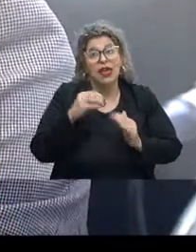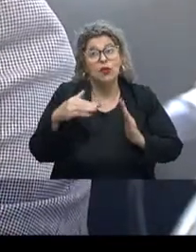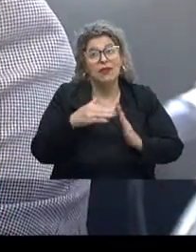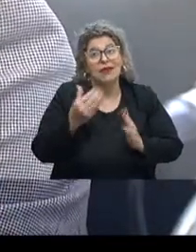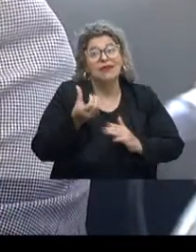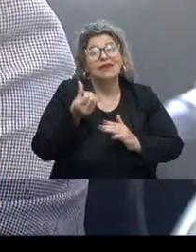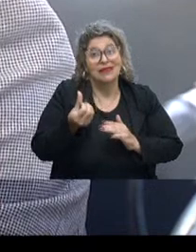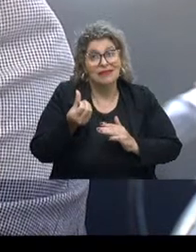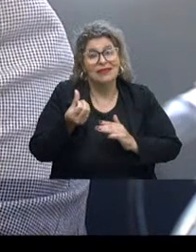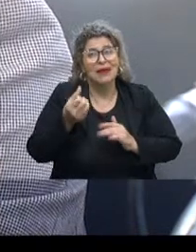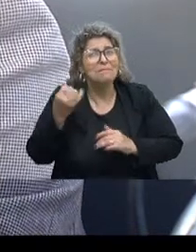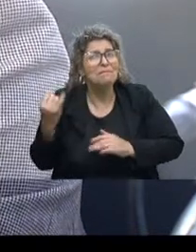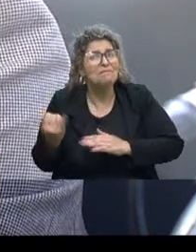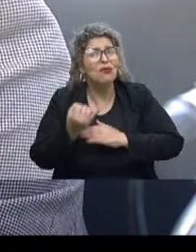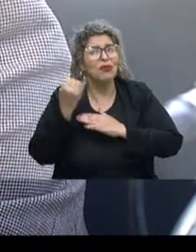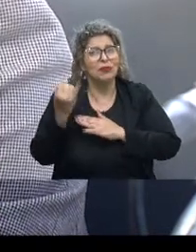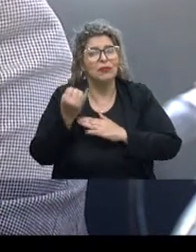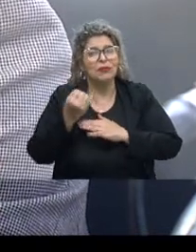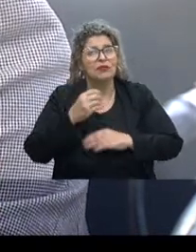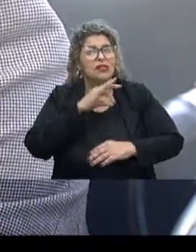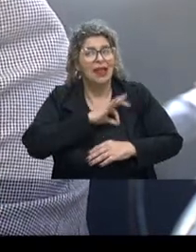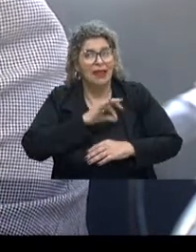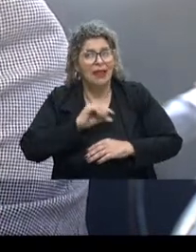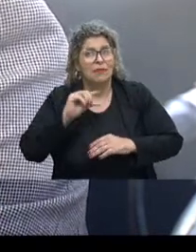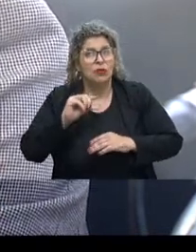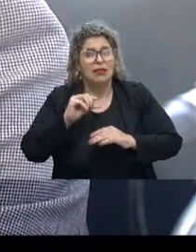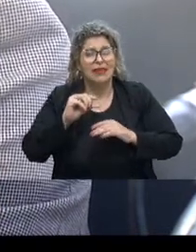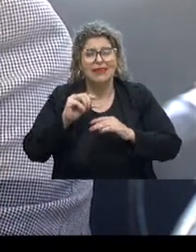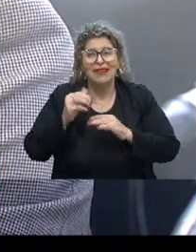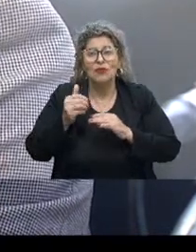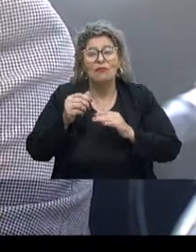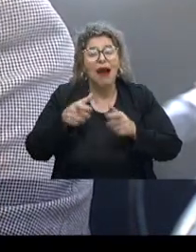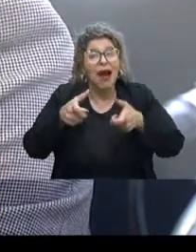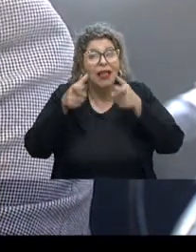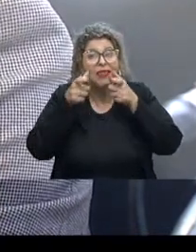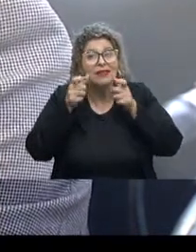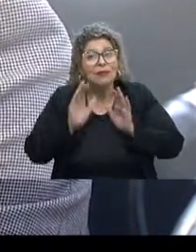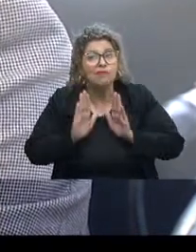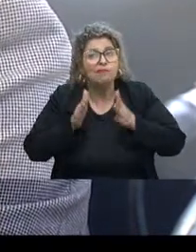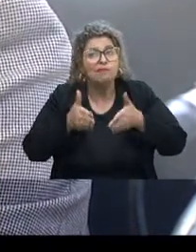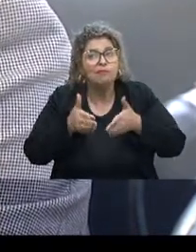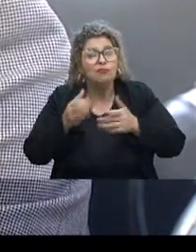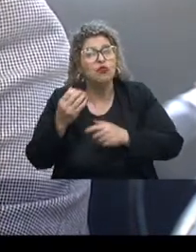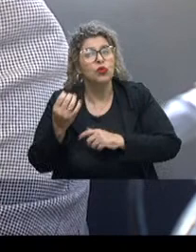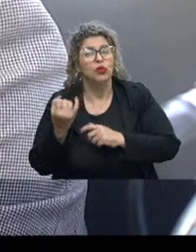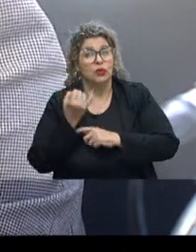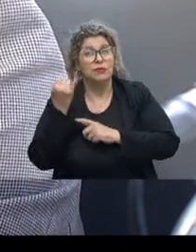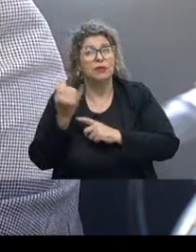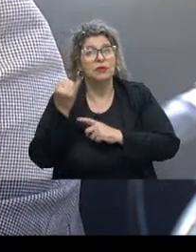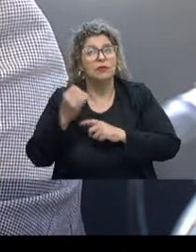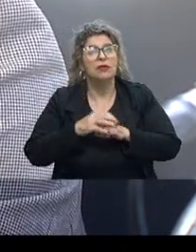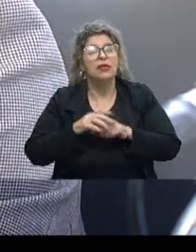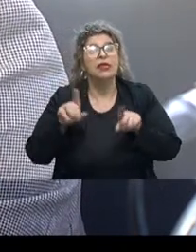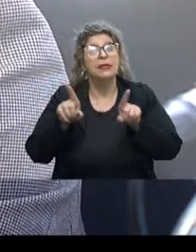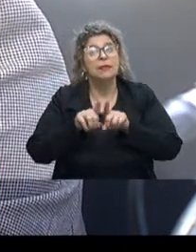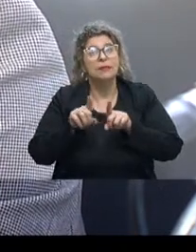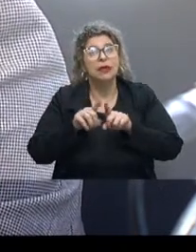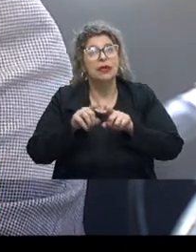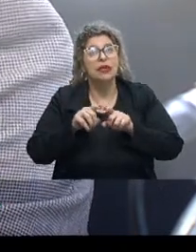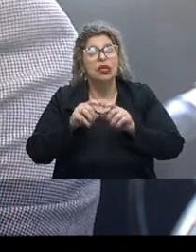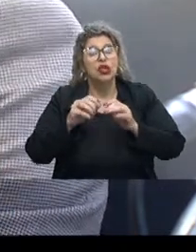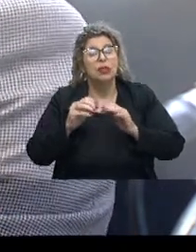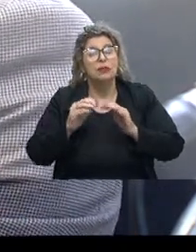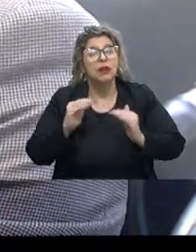fundamental. A primeira infância de baixa renda, ela tem que ter uma atenção especial. E também é um recorte específico sobre o ensino